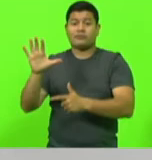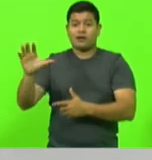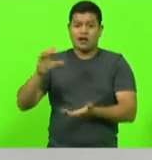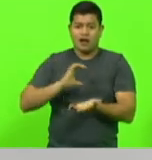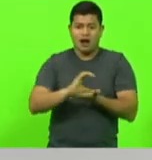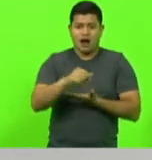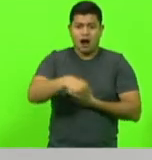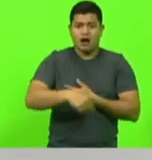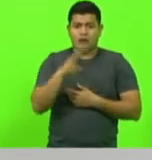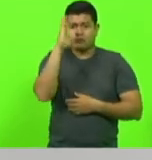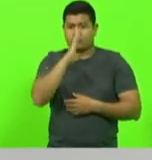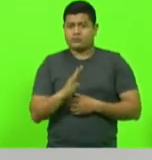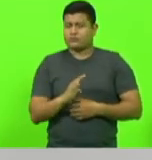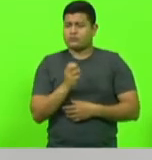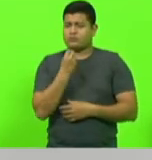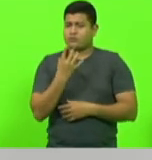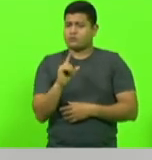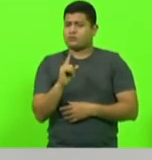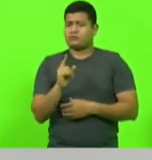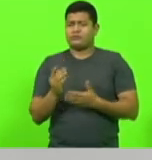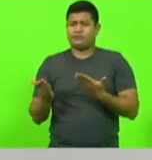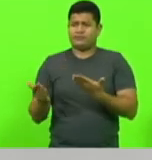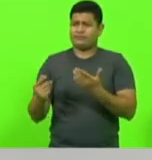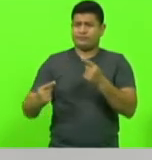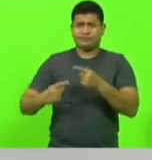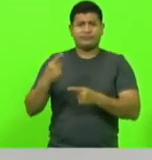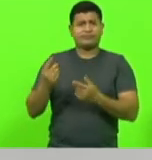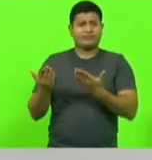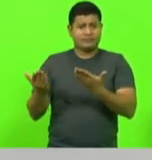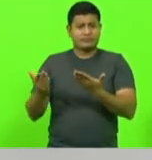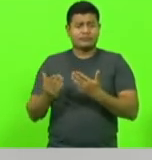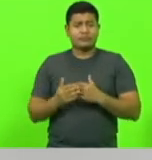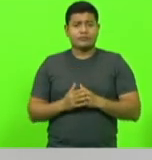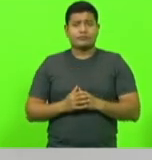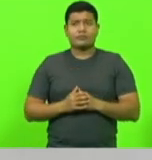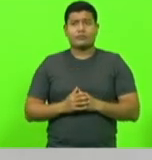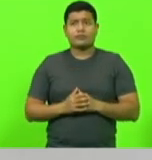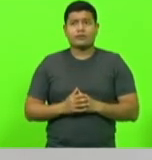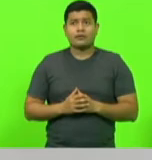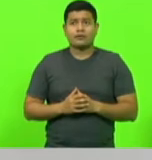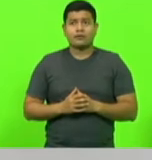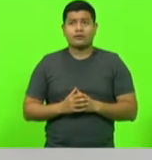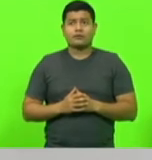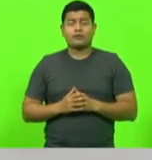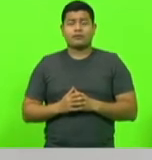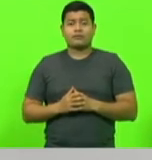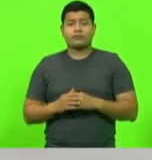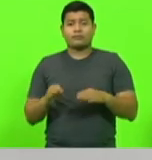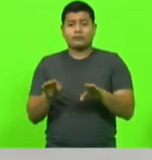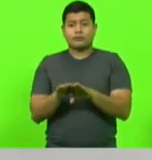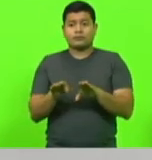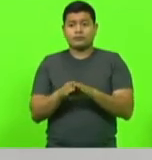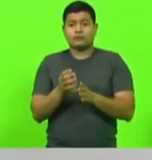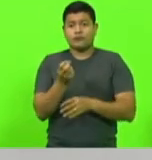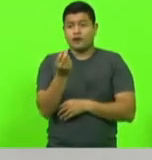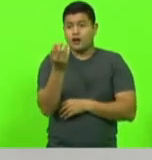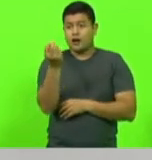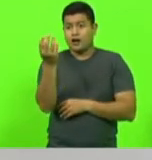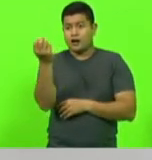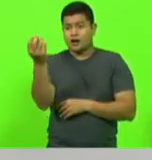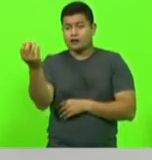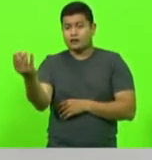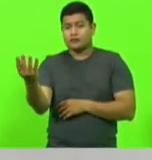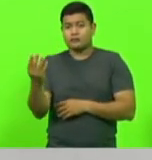não é aconselhável investir no Brasil. E aí, para quem vai para o extremo oeste de Santa Catarina e vai para a